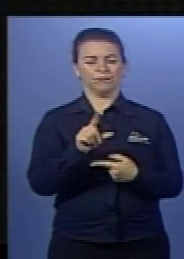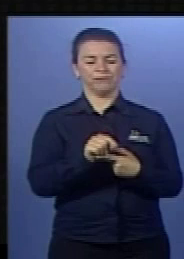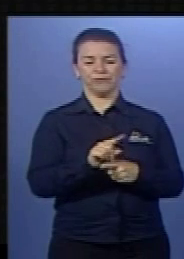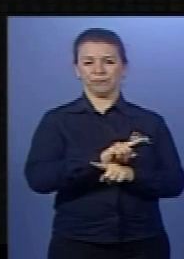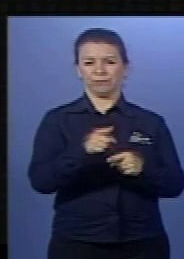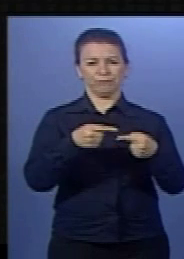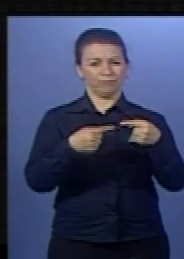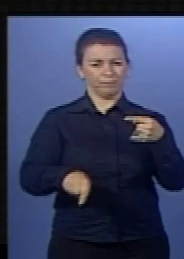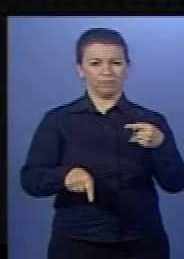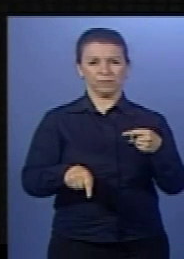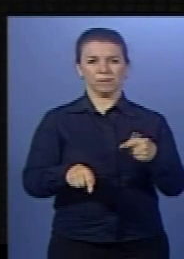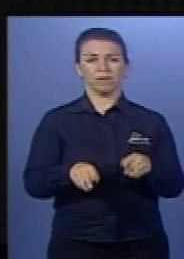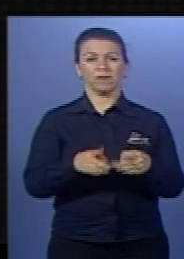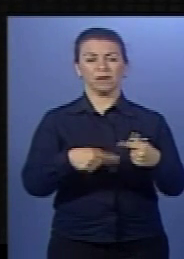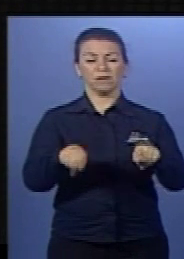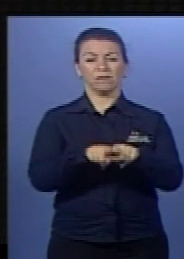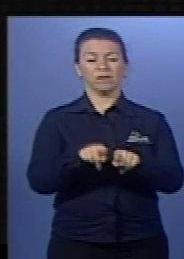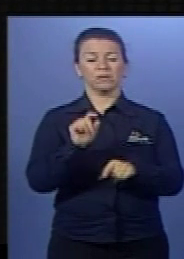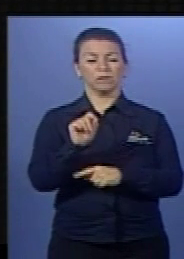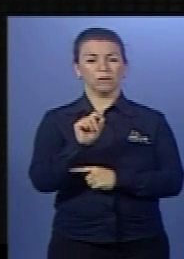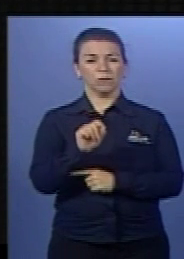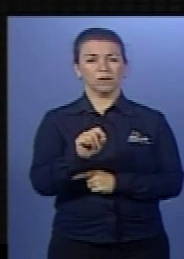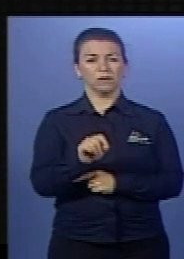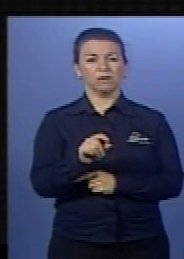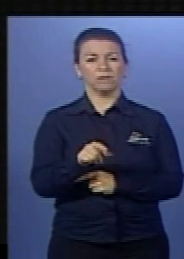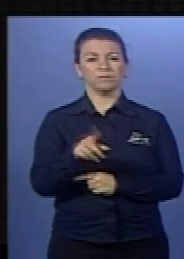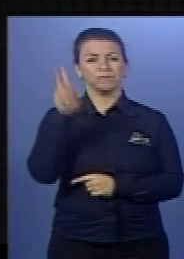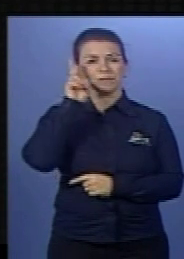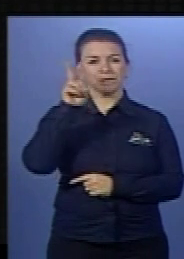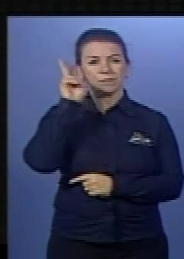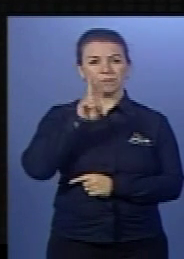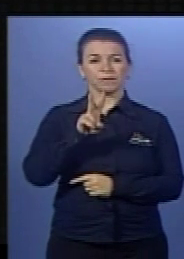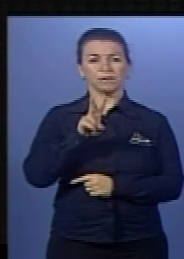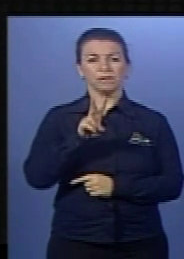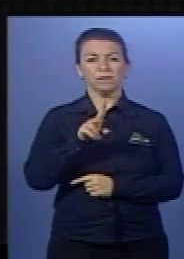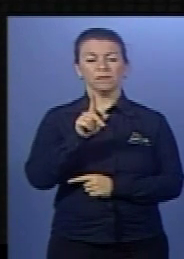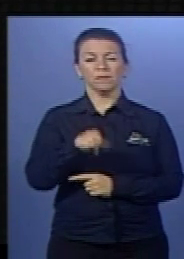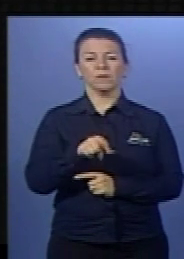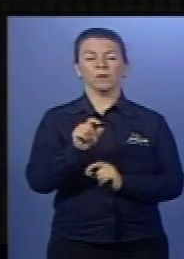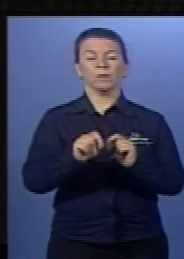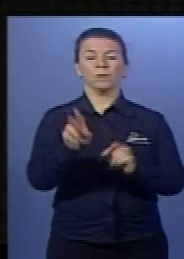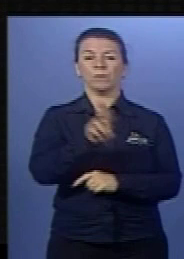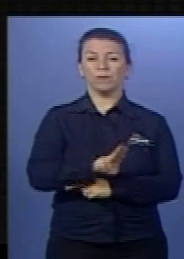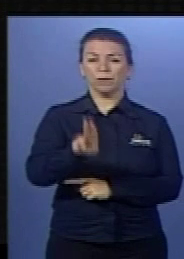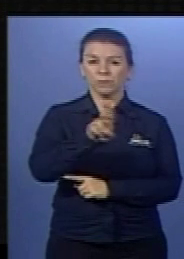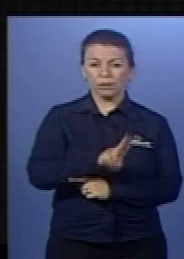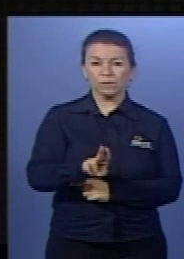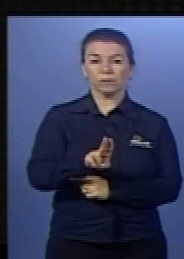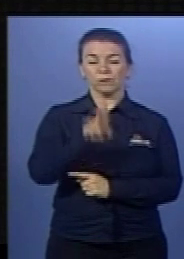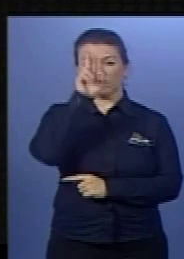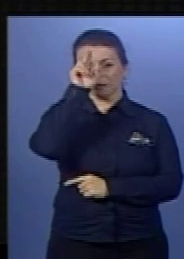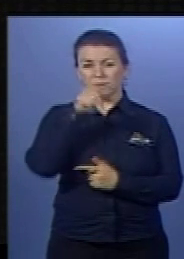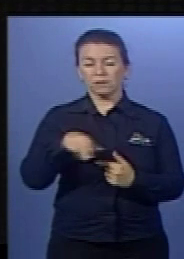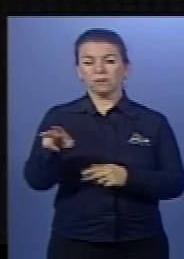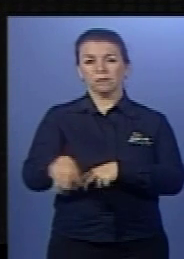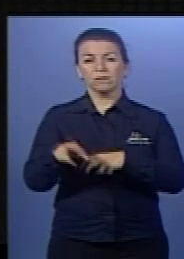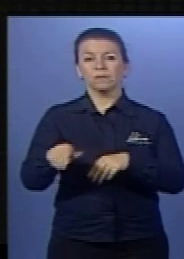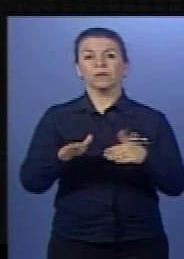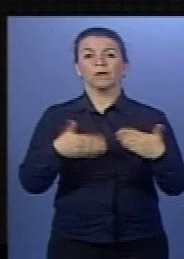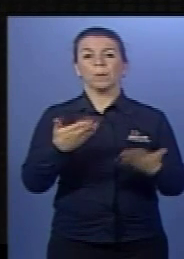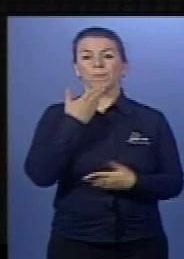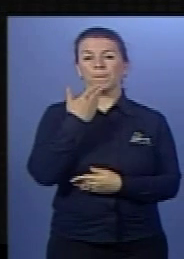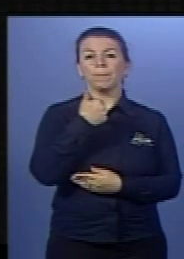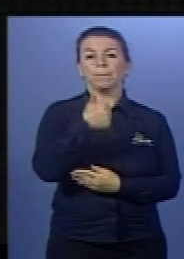Lembre, voltando um pouquinho lá só, Lembre, ó, o comando, o uso desses insetos na agricultura, qual é o